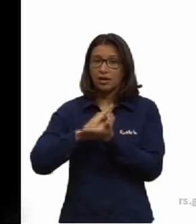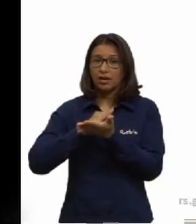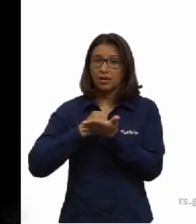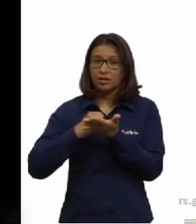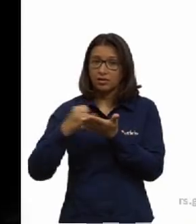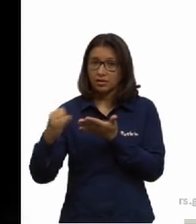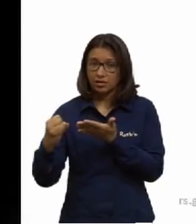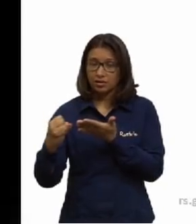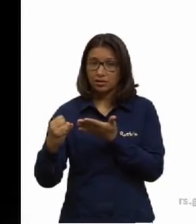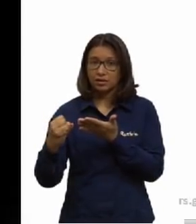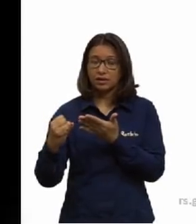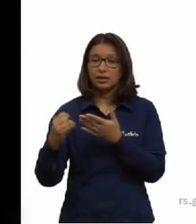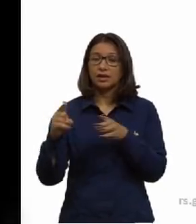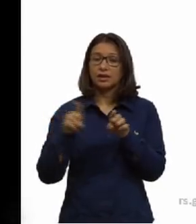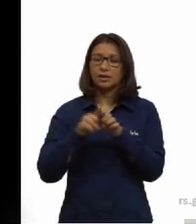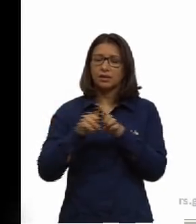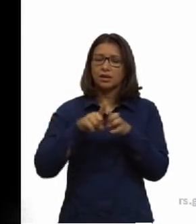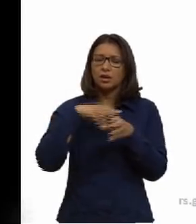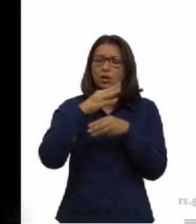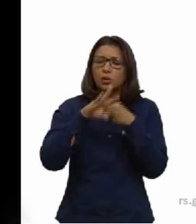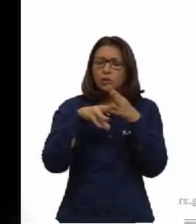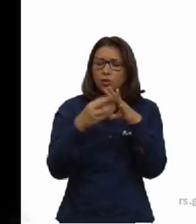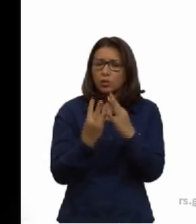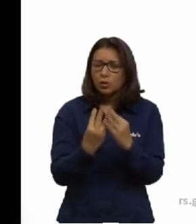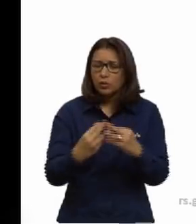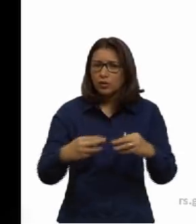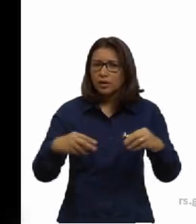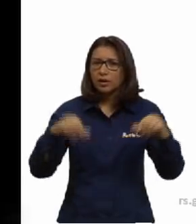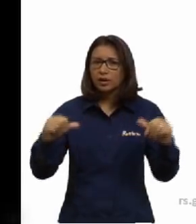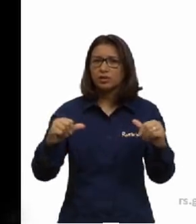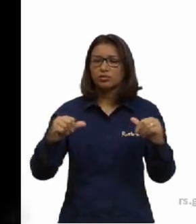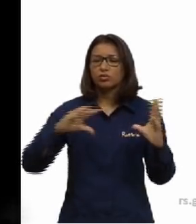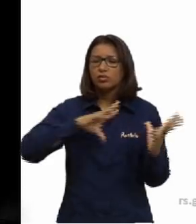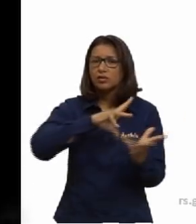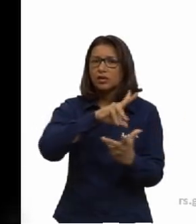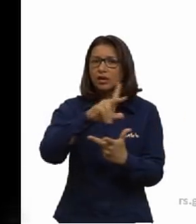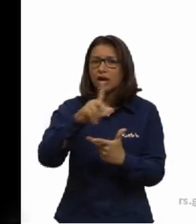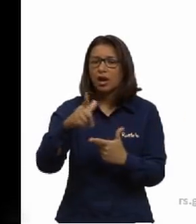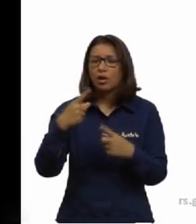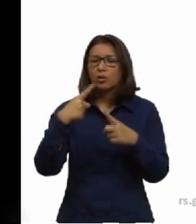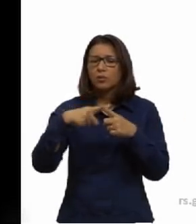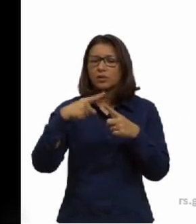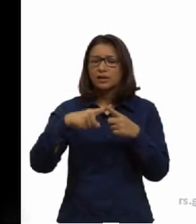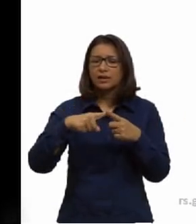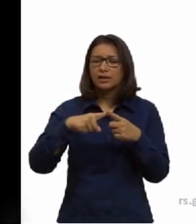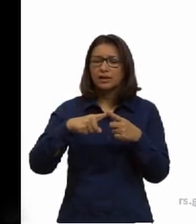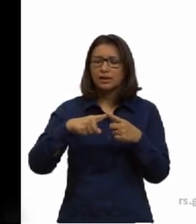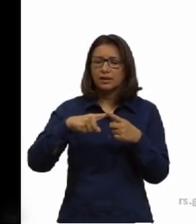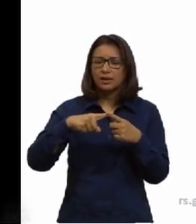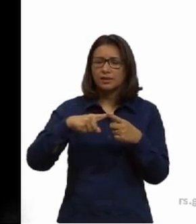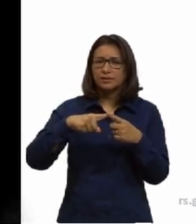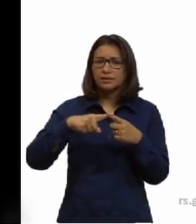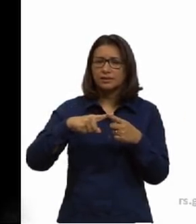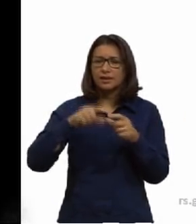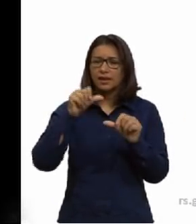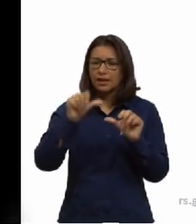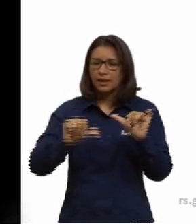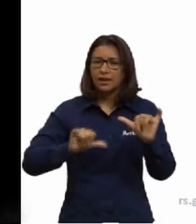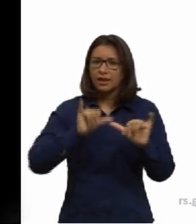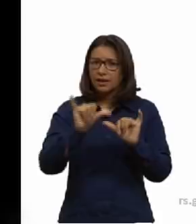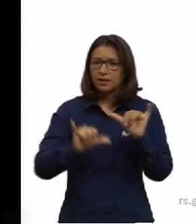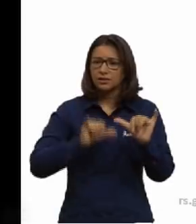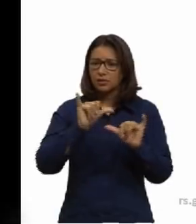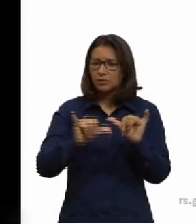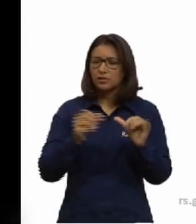Ela é o solvente universal, porque sim, essas reações químicas do nosso corpo funcionam